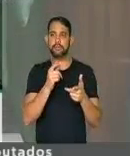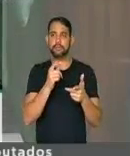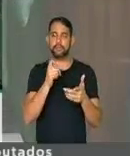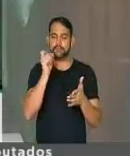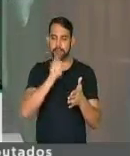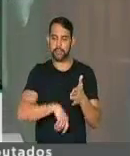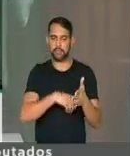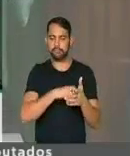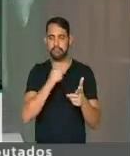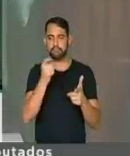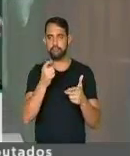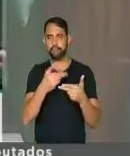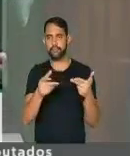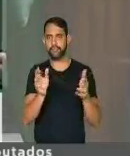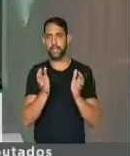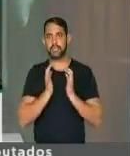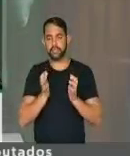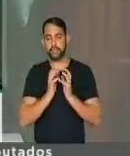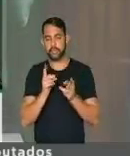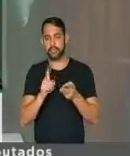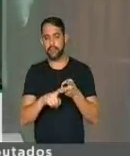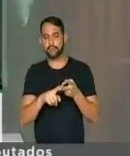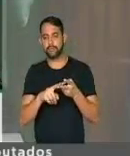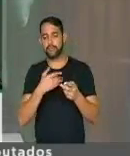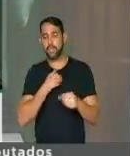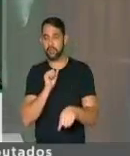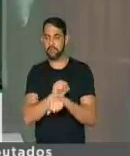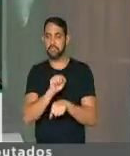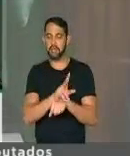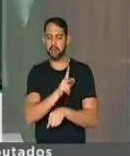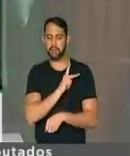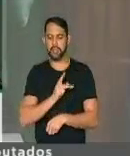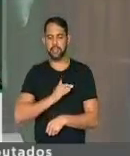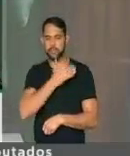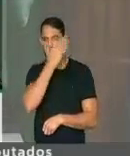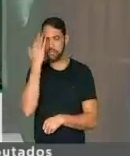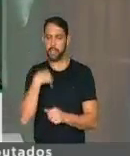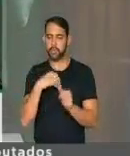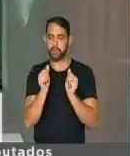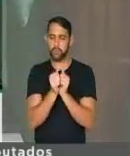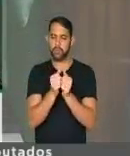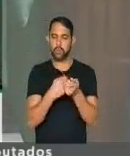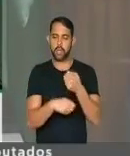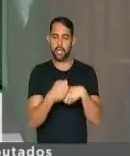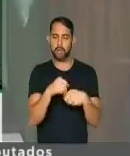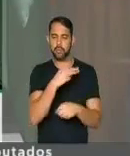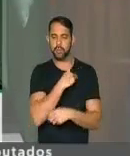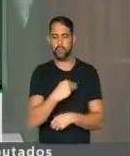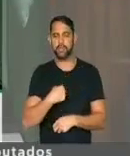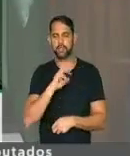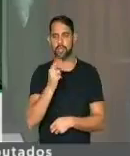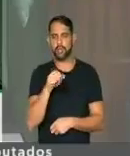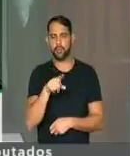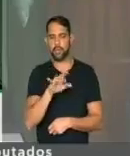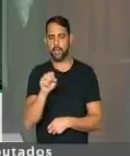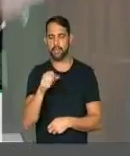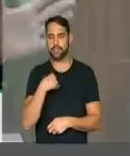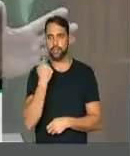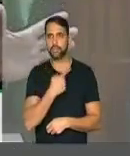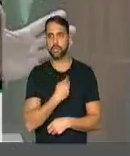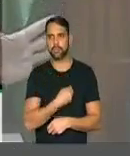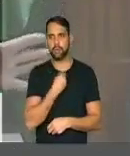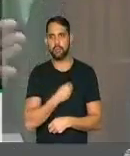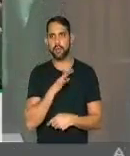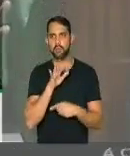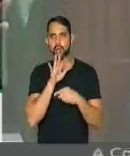taxar impostos para as grandes fortunas. E eu espero que o presidente Temer, juntamente com a equipe do ministro Henrique Meirelles, que nós